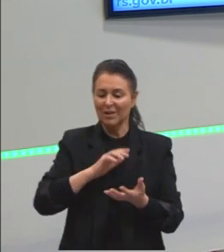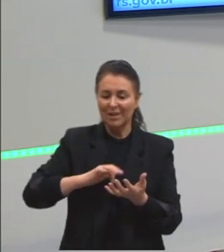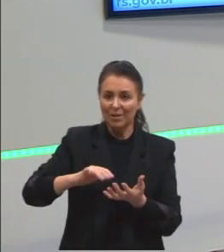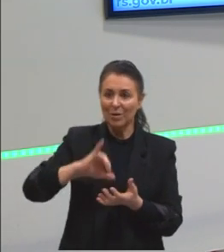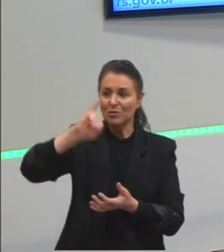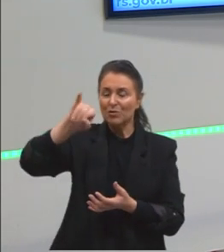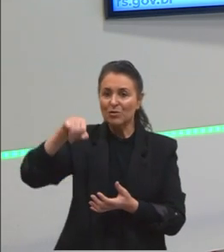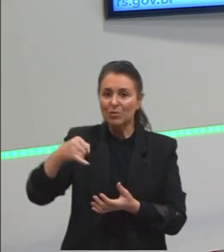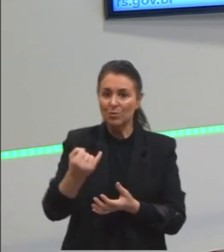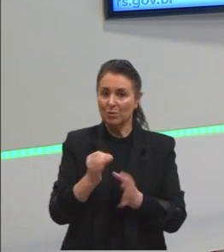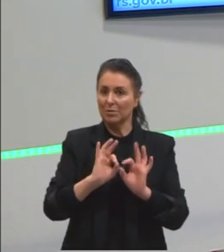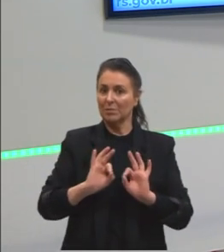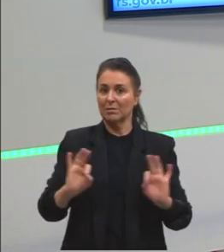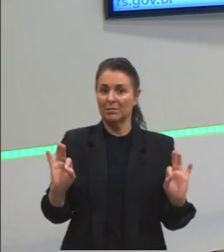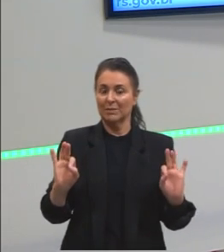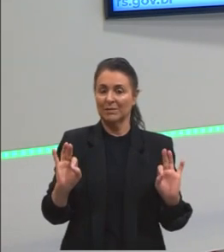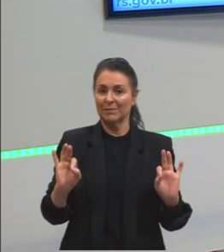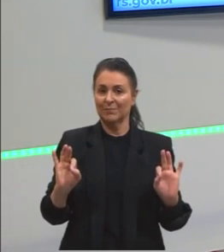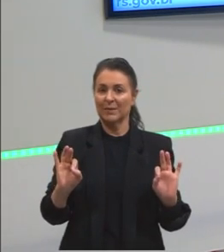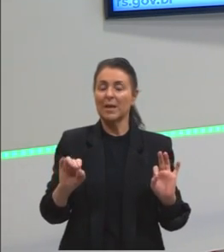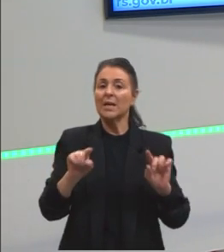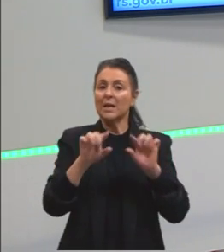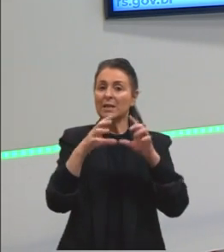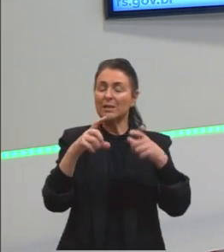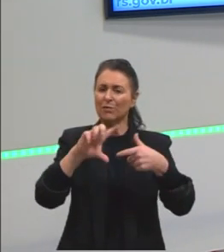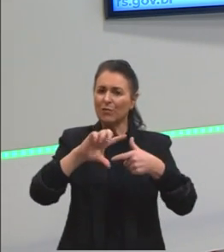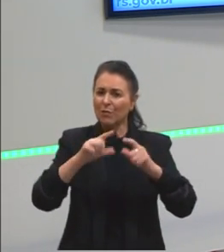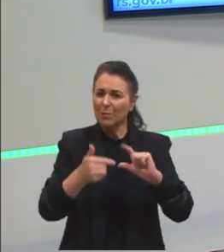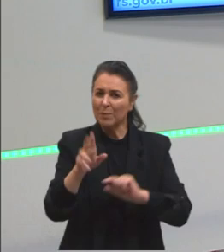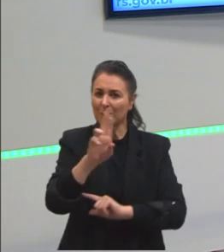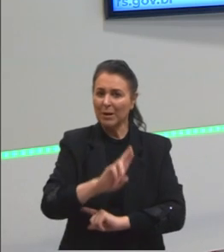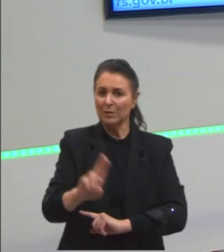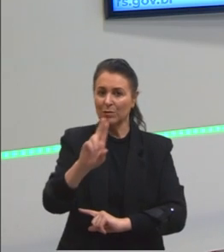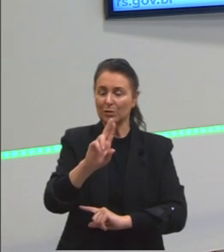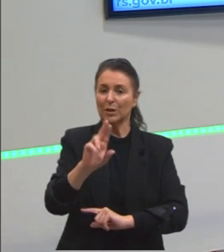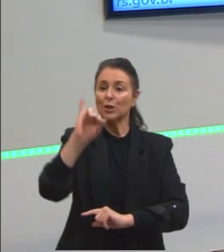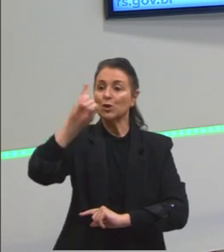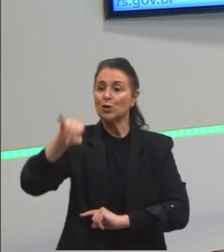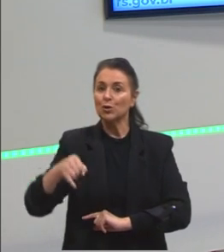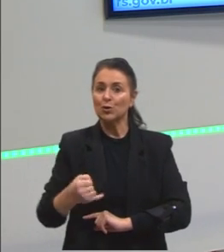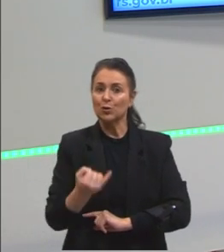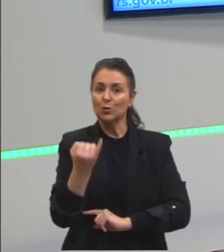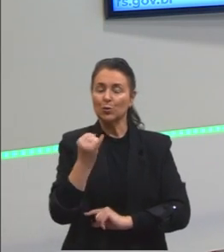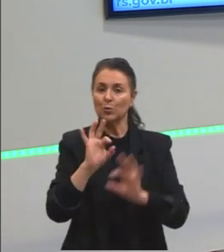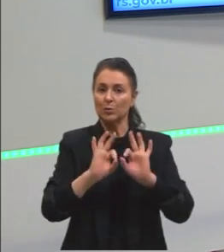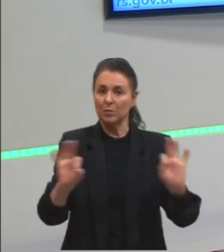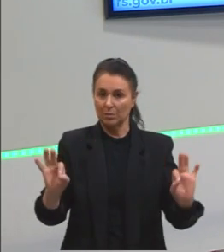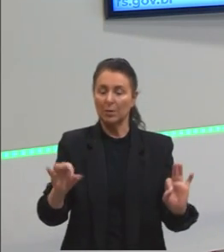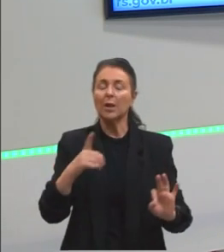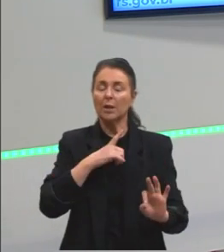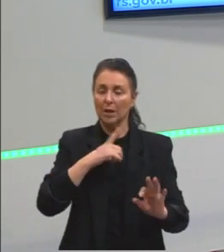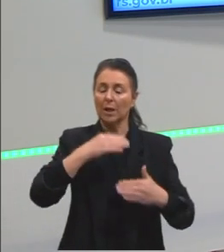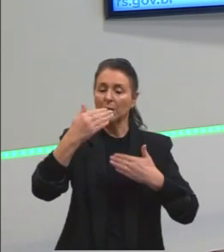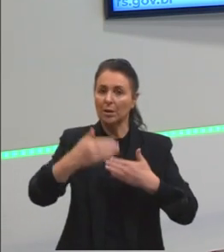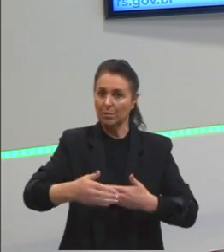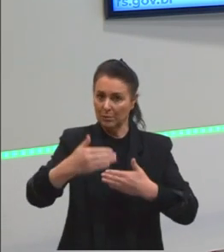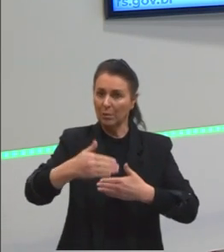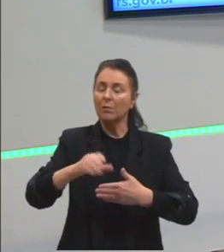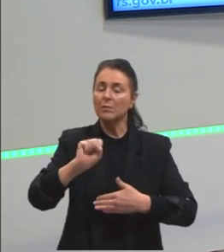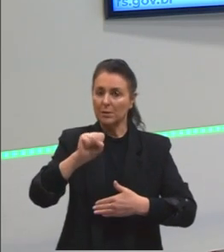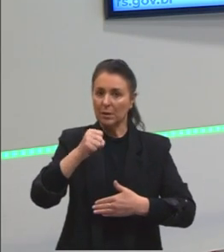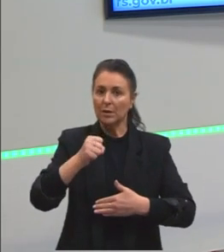juros é simples. Esse formato que nós utilizamos é o juros simples. Ele costuma aparecer bastante nas provas.